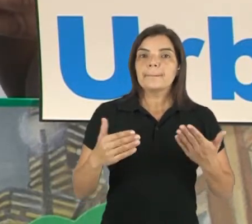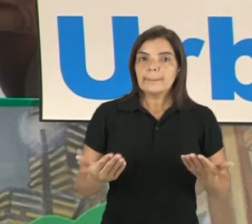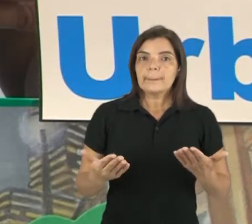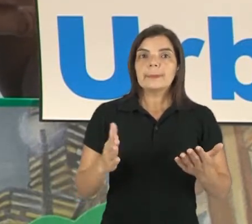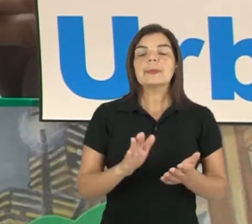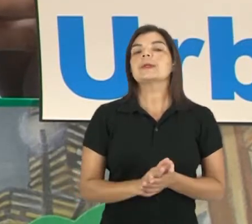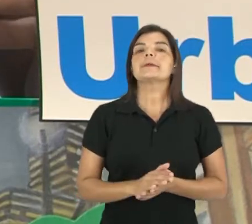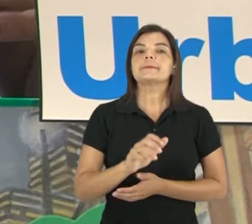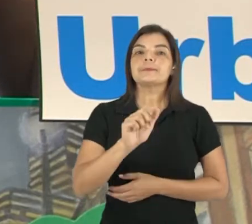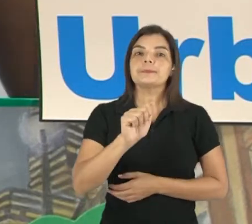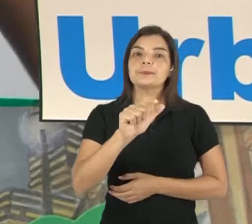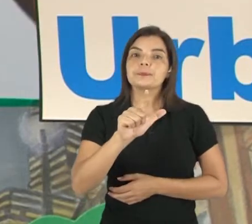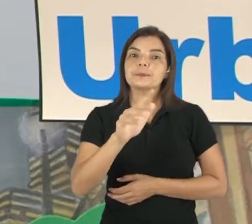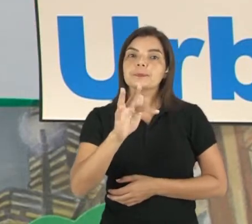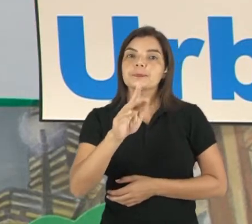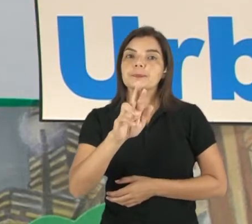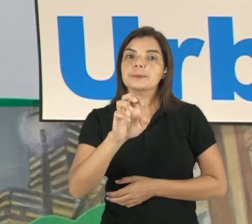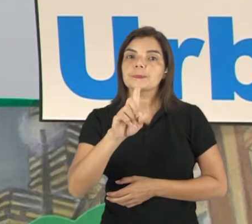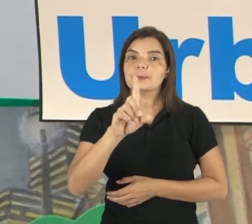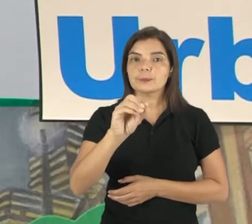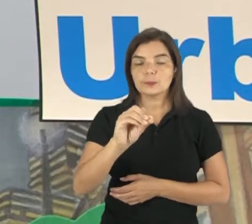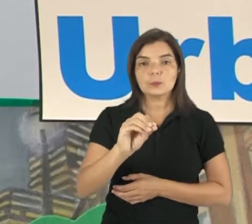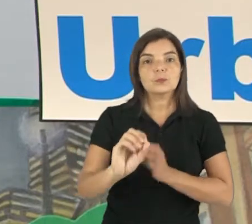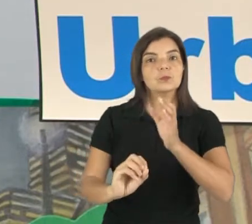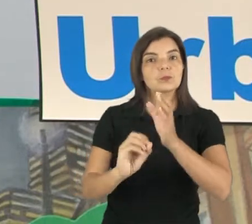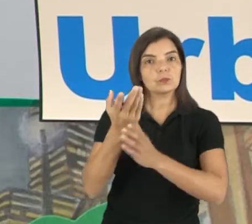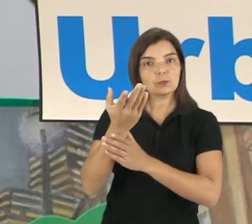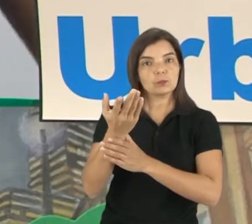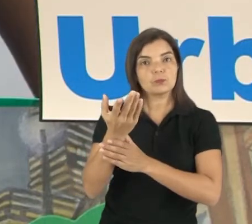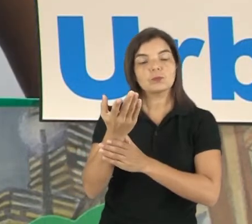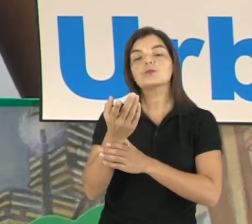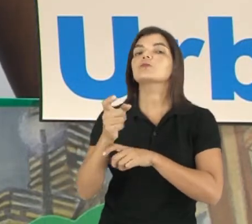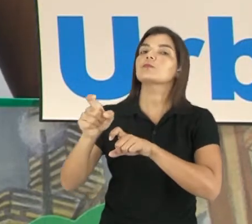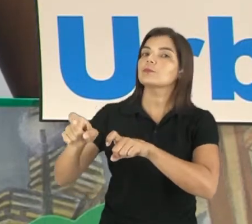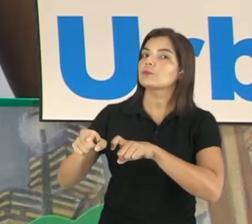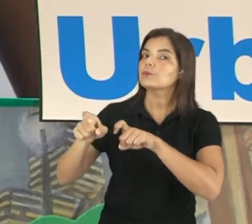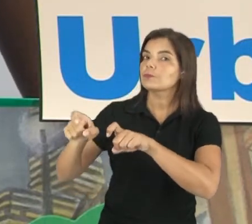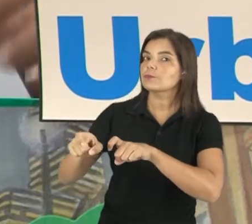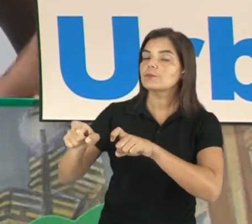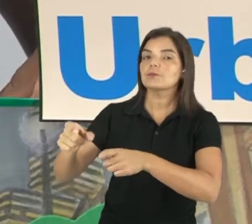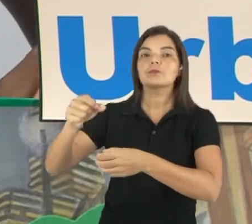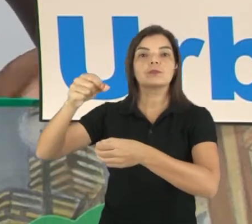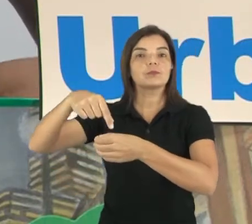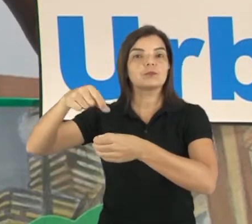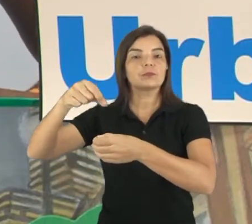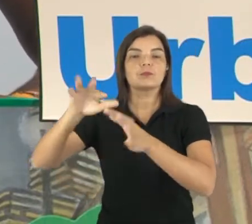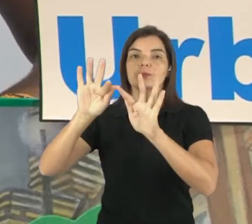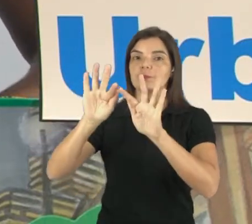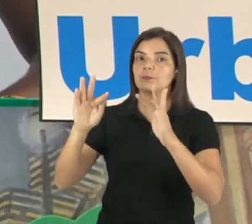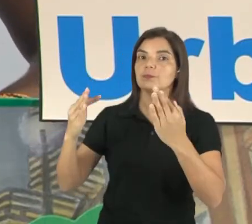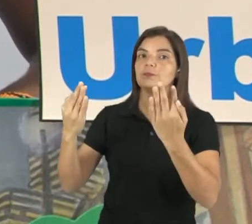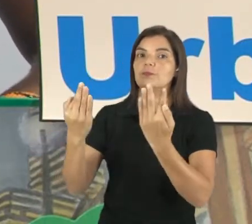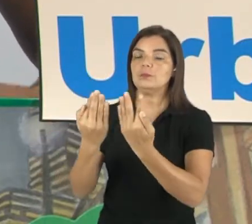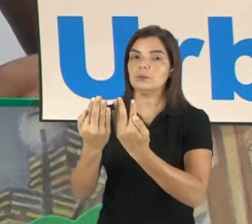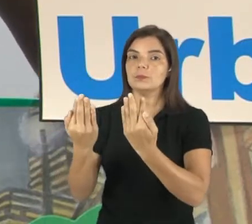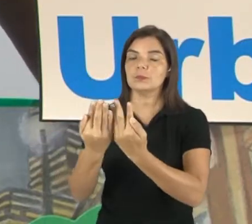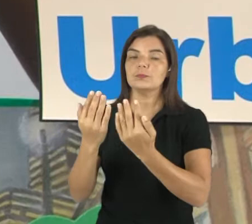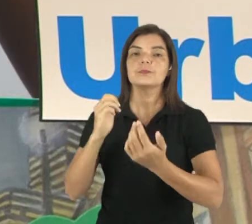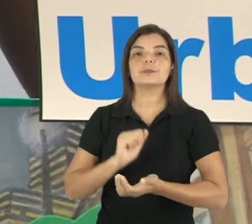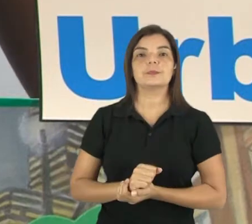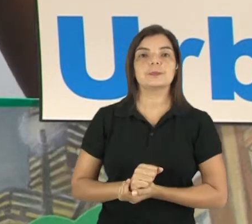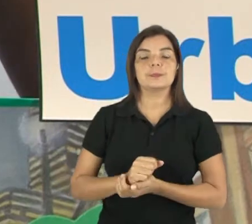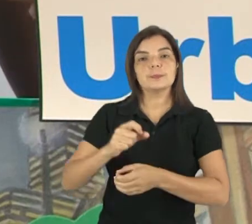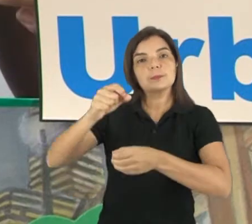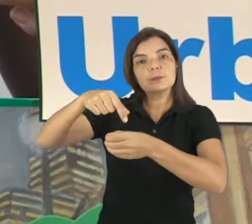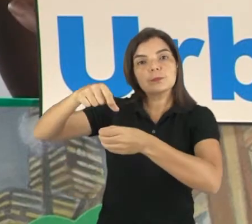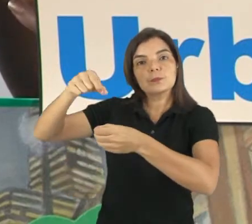o seu Alfredo, ele realiza uma agricultura familiar, ele tanto cultiva, né, as